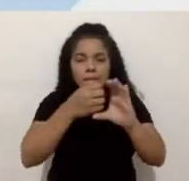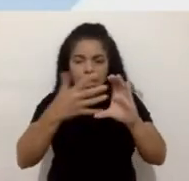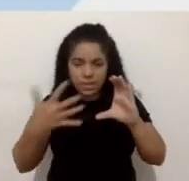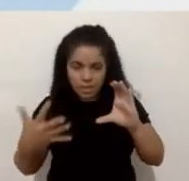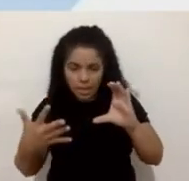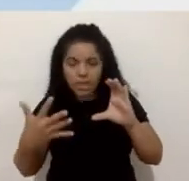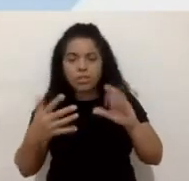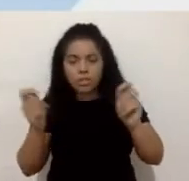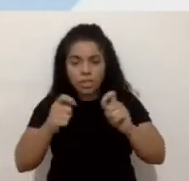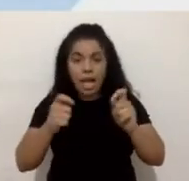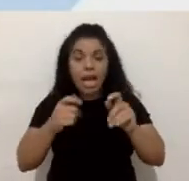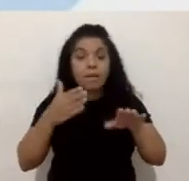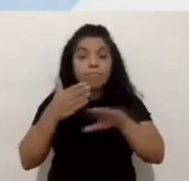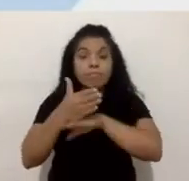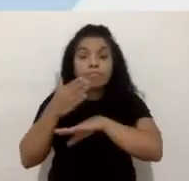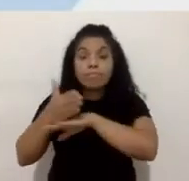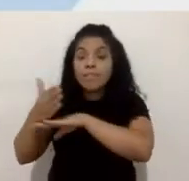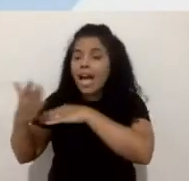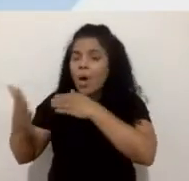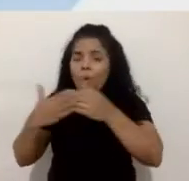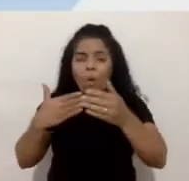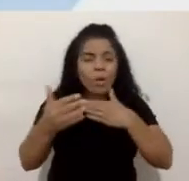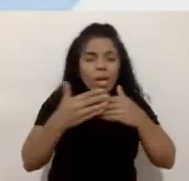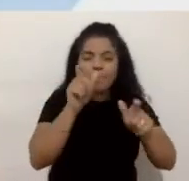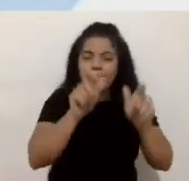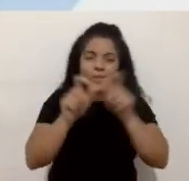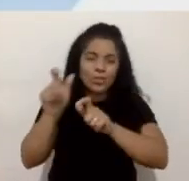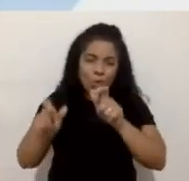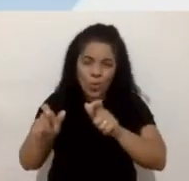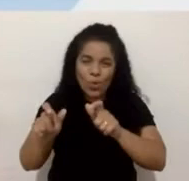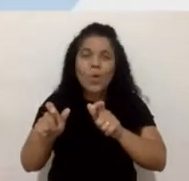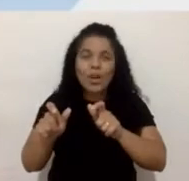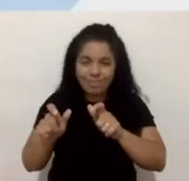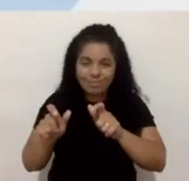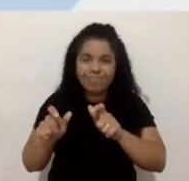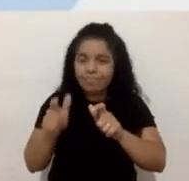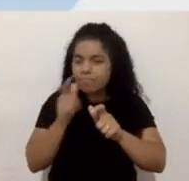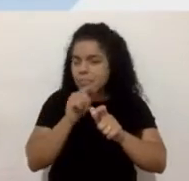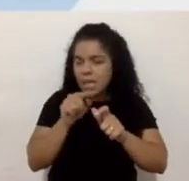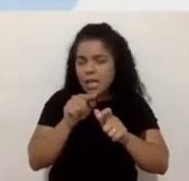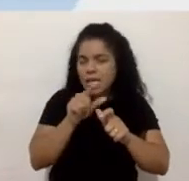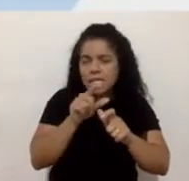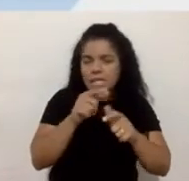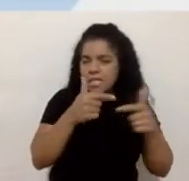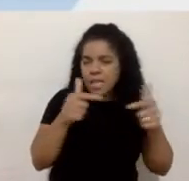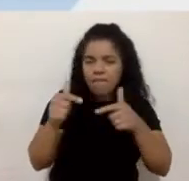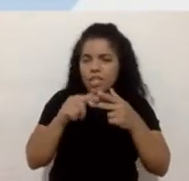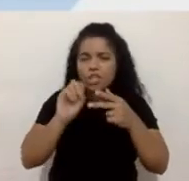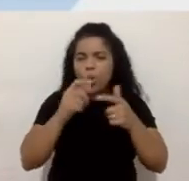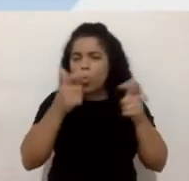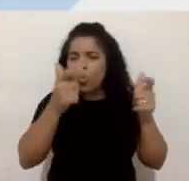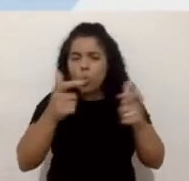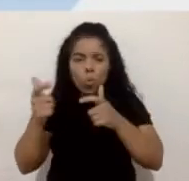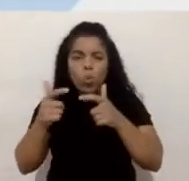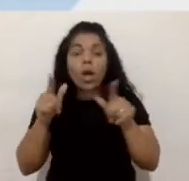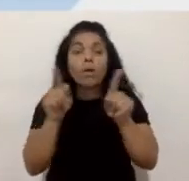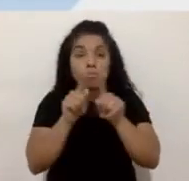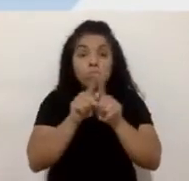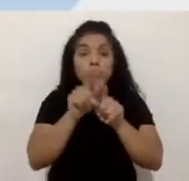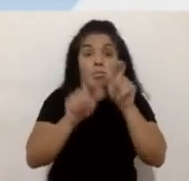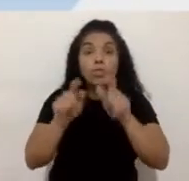acesso de qualquer pessoa a esse serviço, ou esse lugar, incluindo aquelas que têm ou